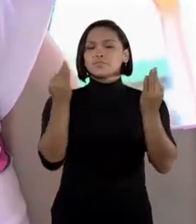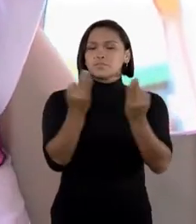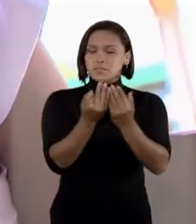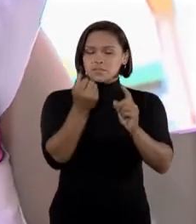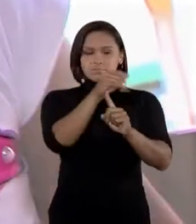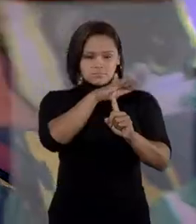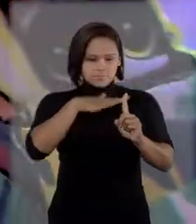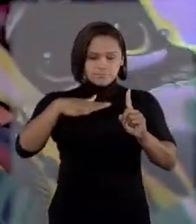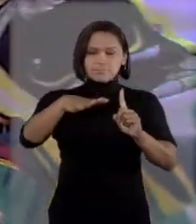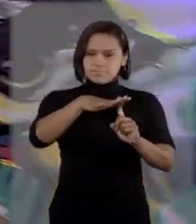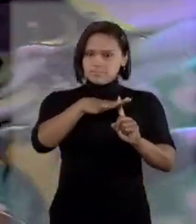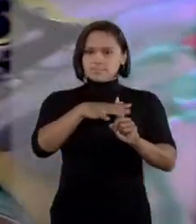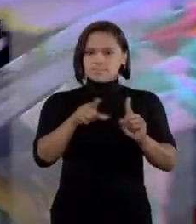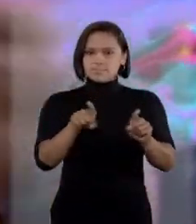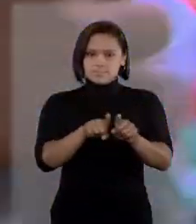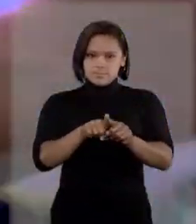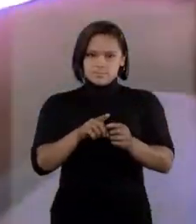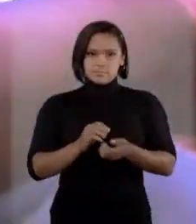sociedade, né?